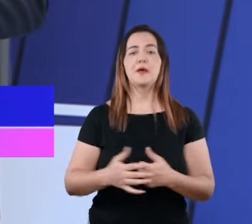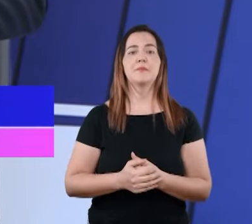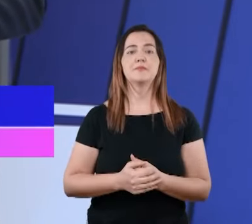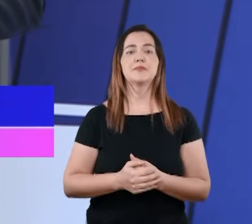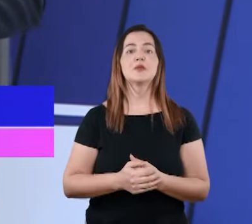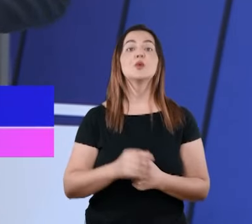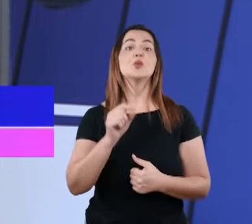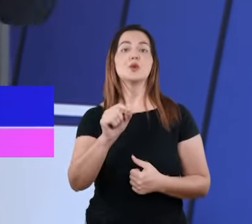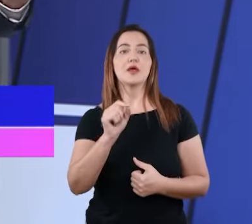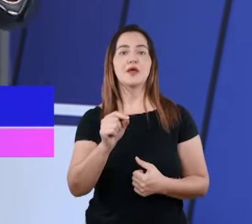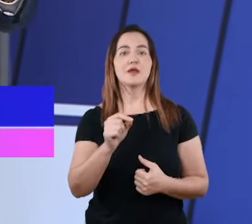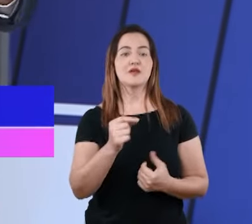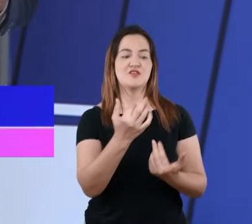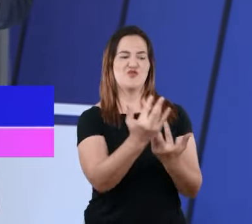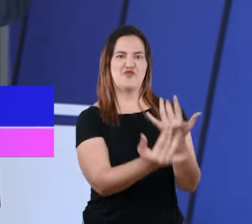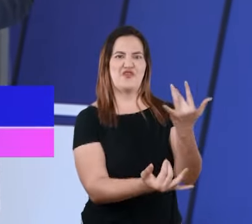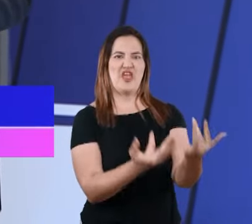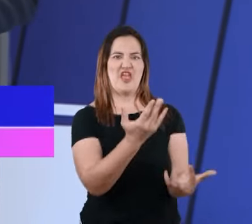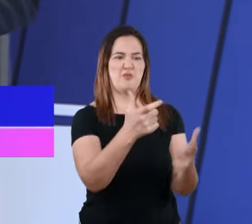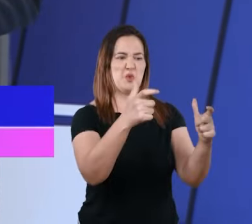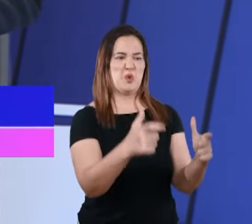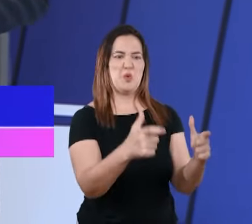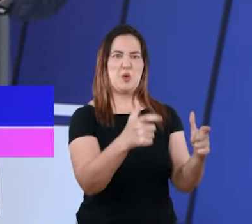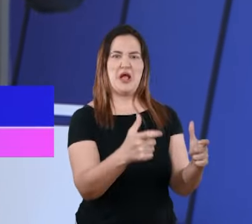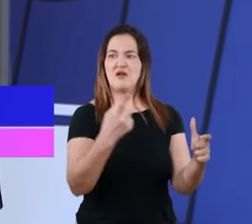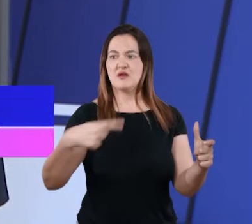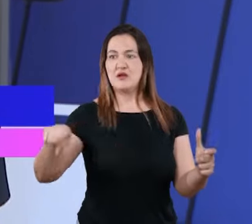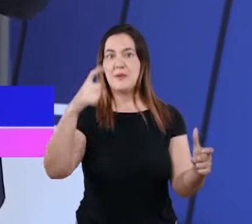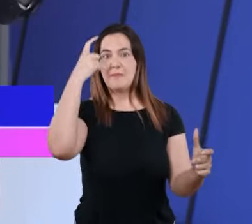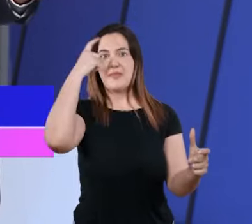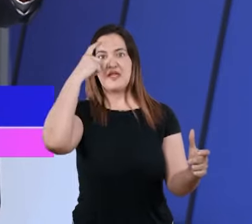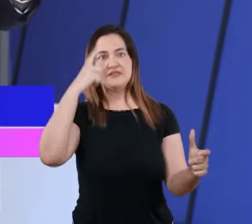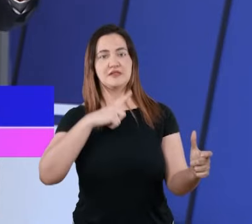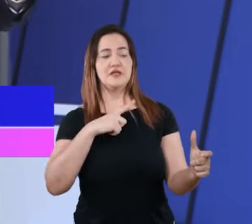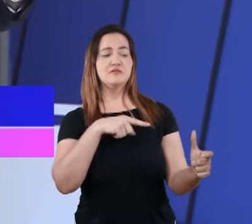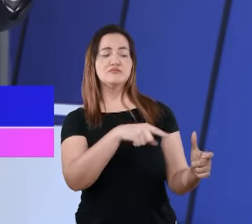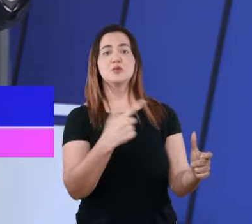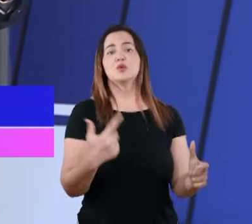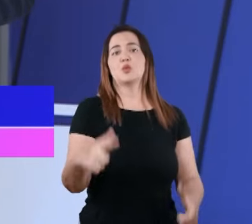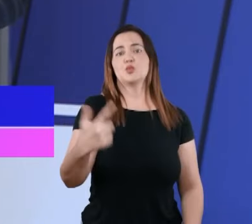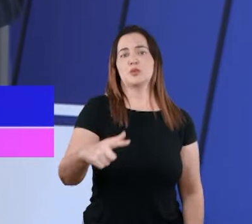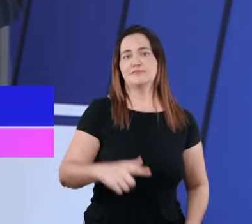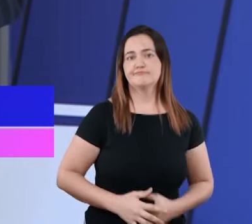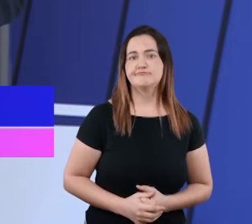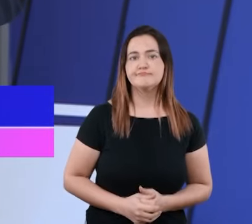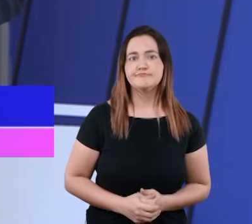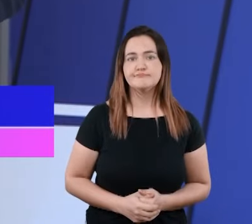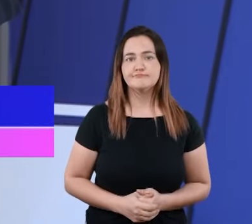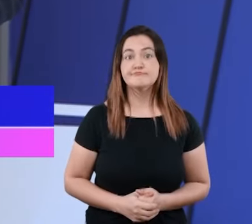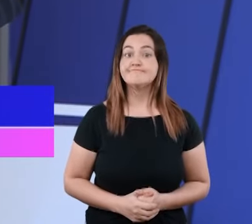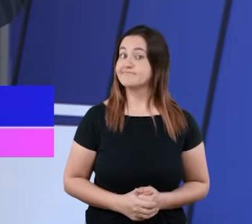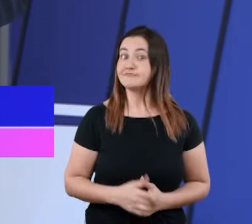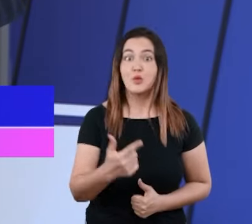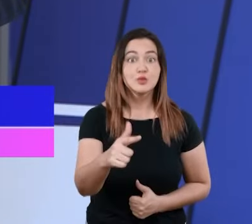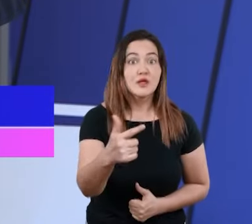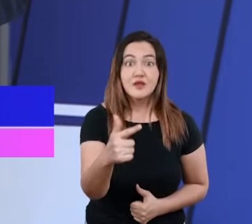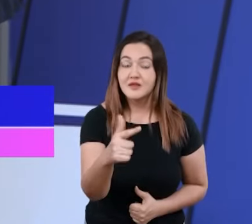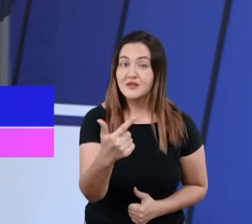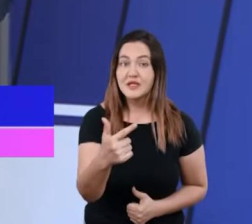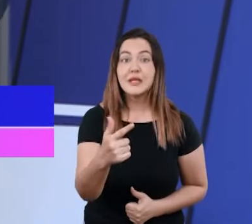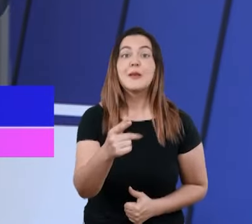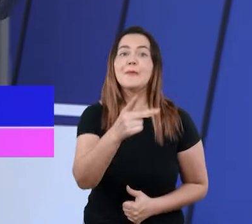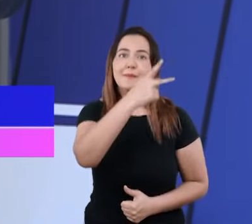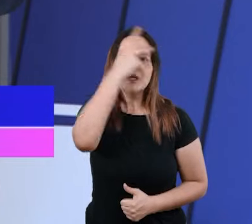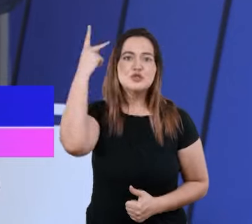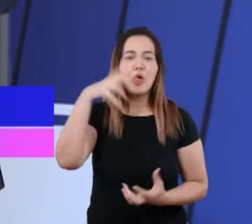Arena do Futuro. E a conclusão é, esse inferno que as pessoas imaginam que existe, não existe. Essa história de que